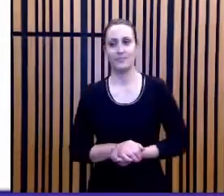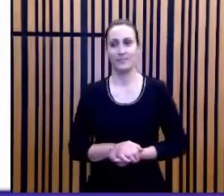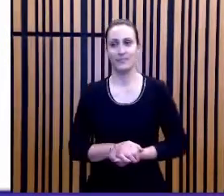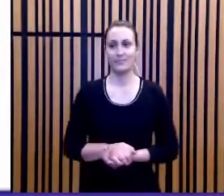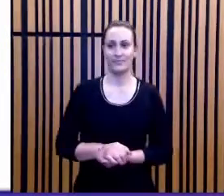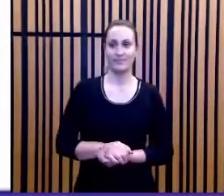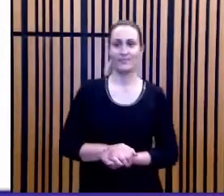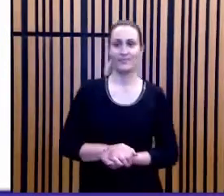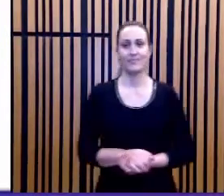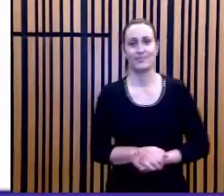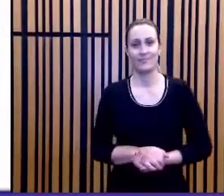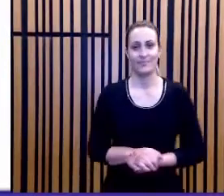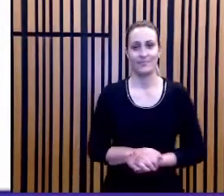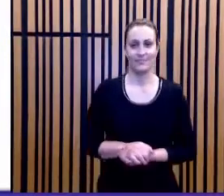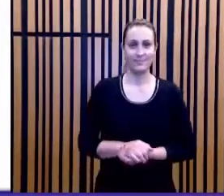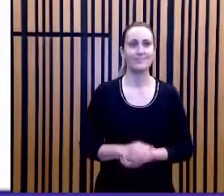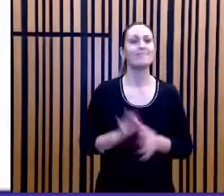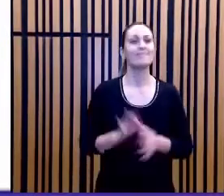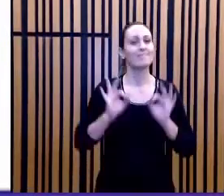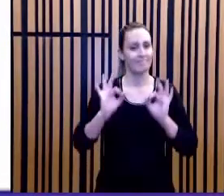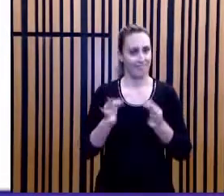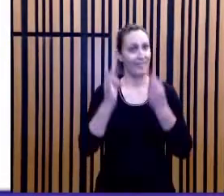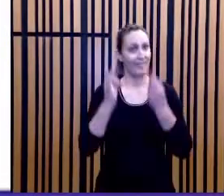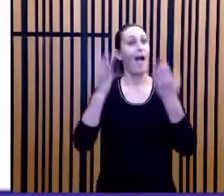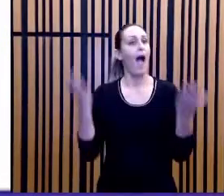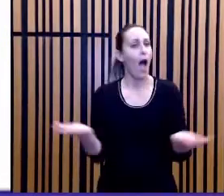Não foi. Agora vai.